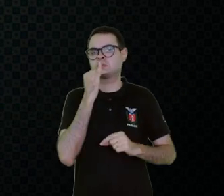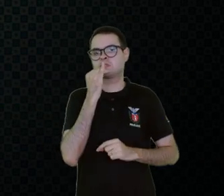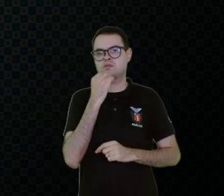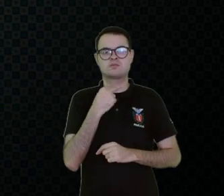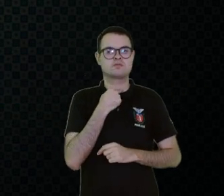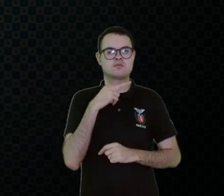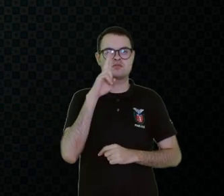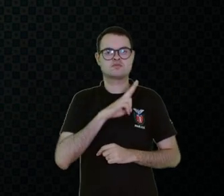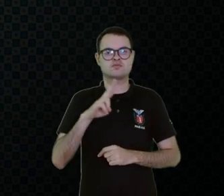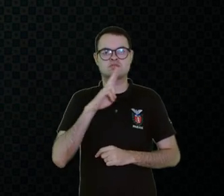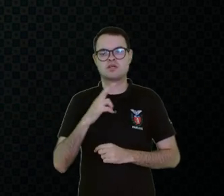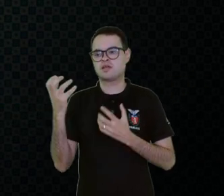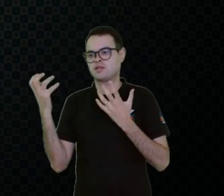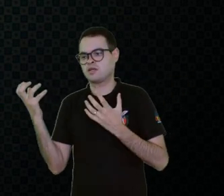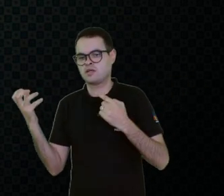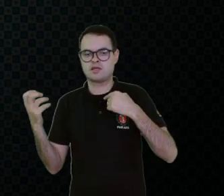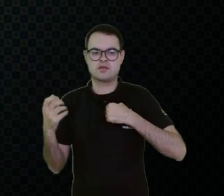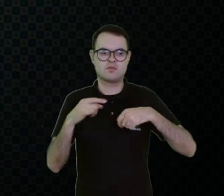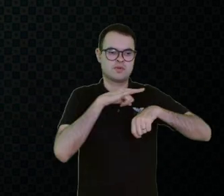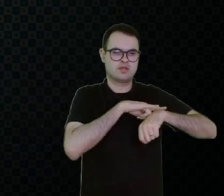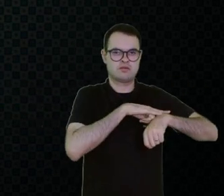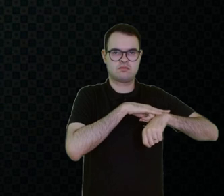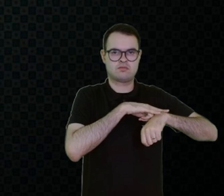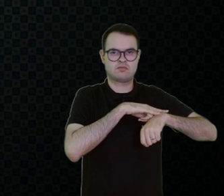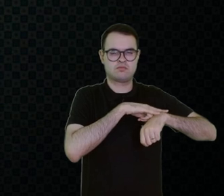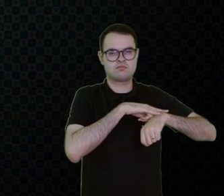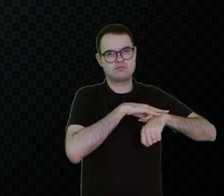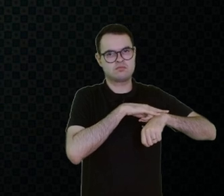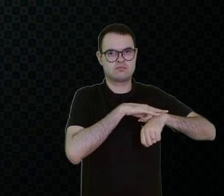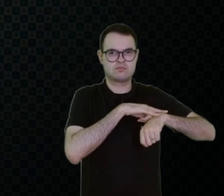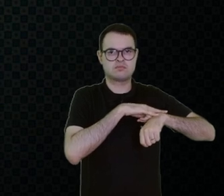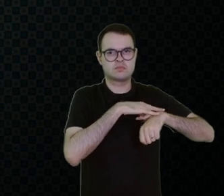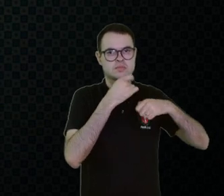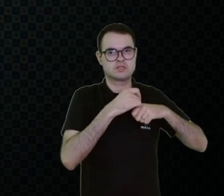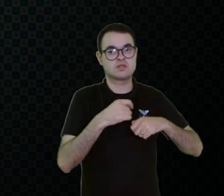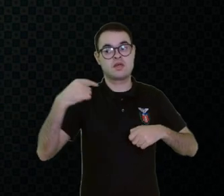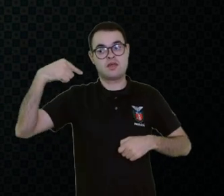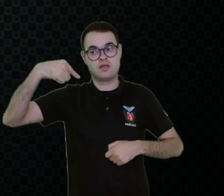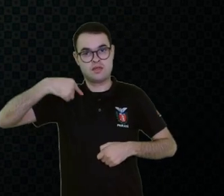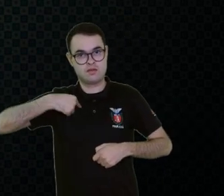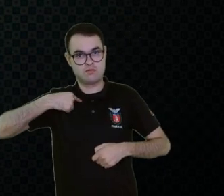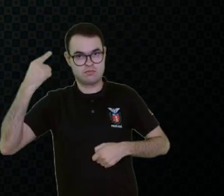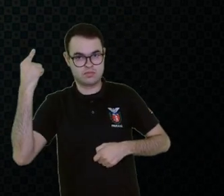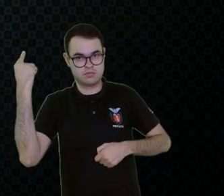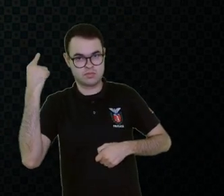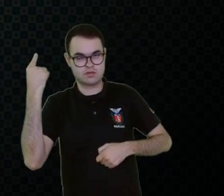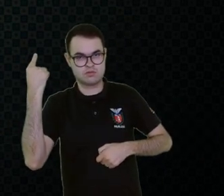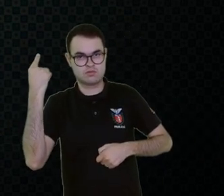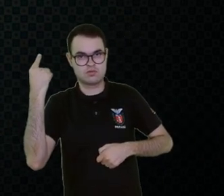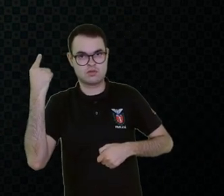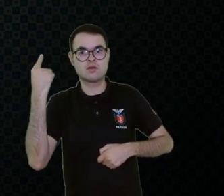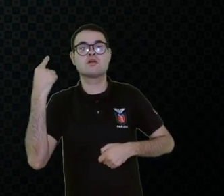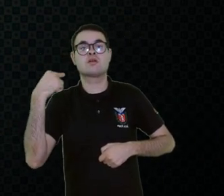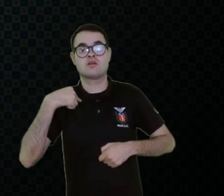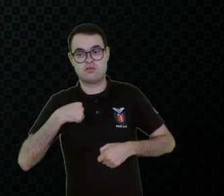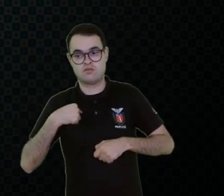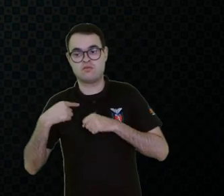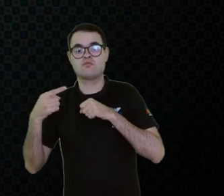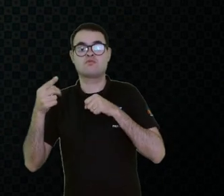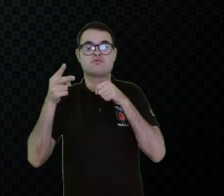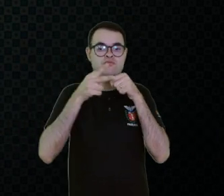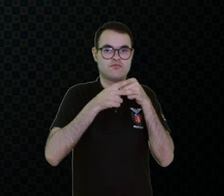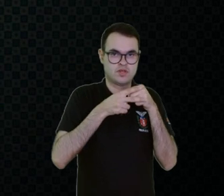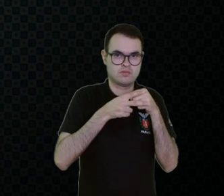utilizar querer eu banheiro. Então, ela também é eu, o verbo querer, e aí o